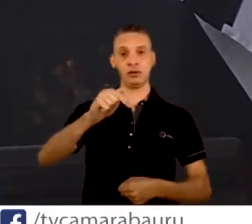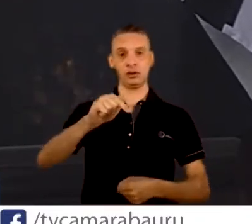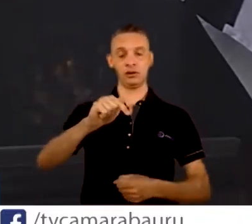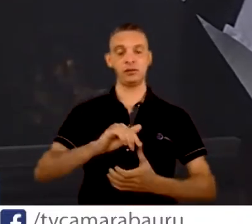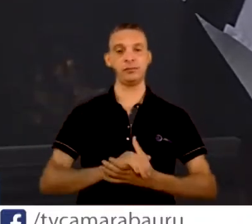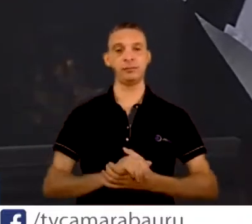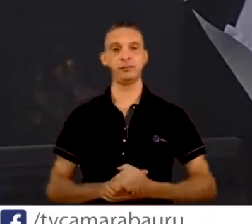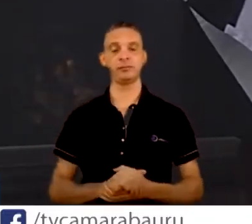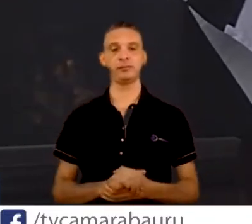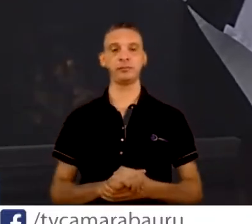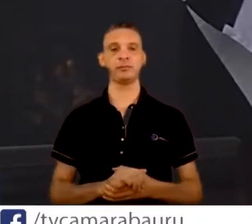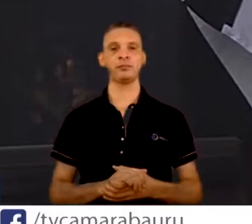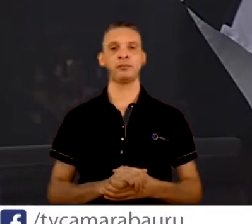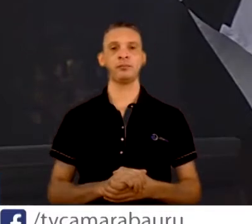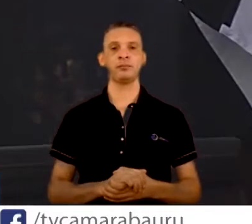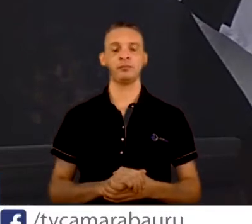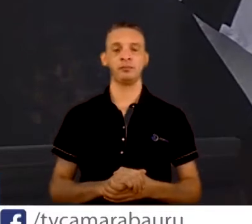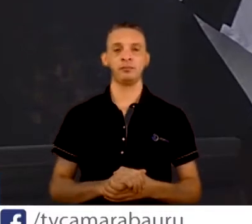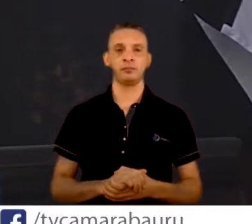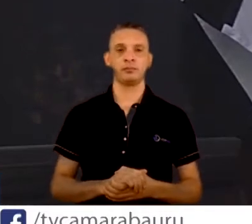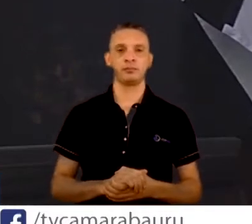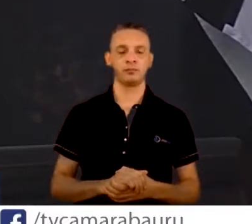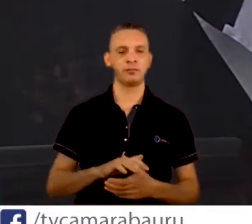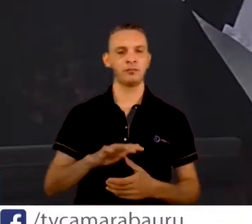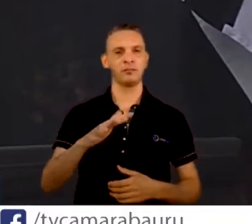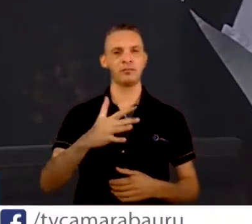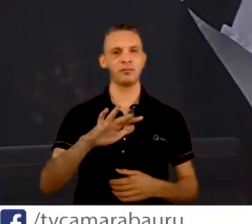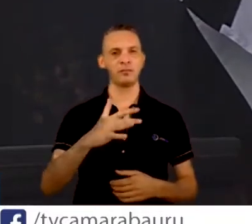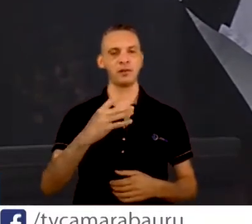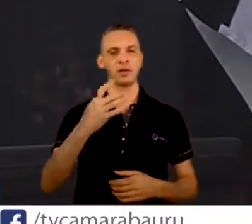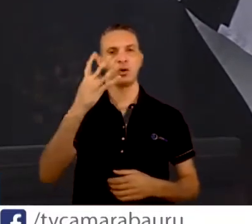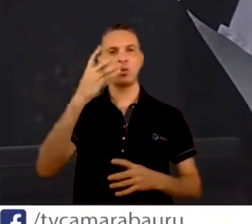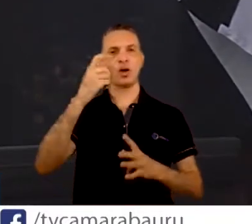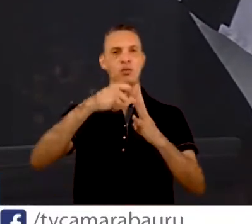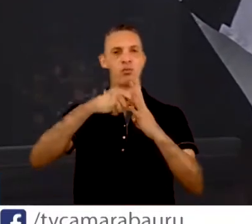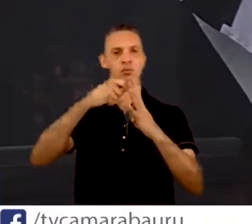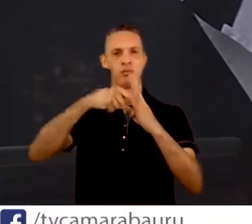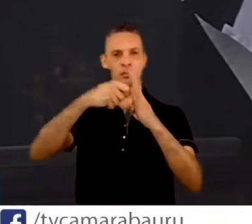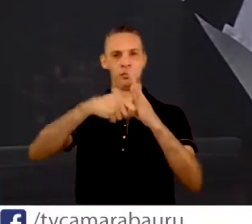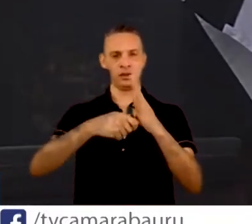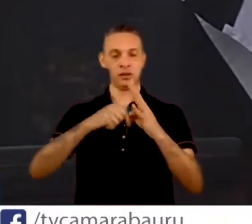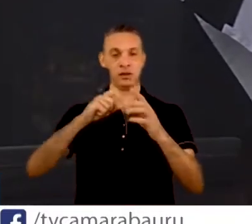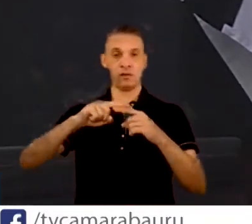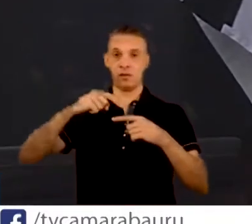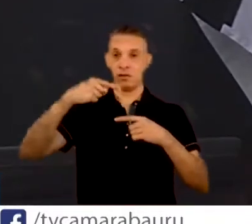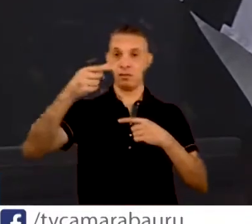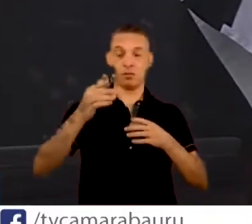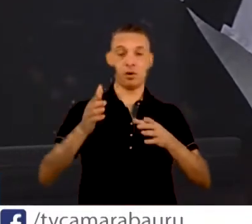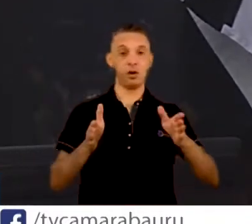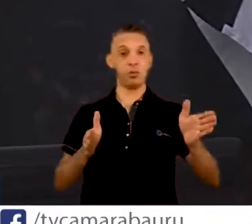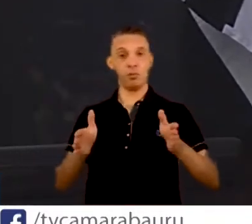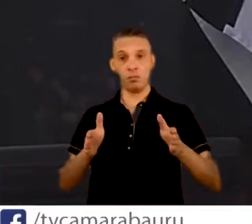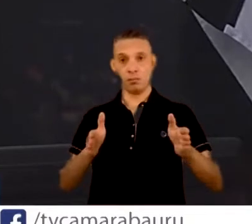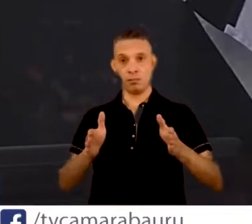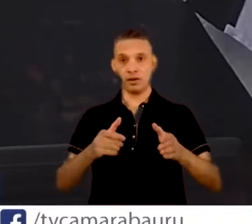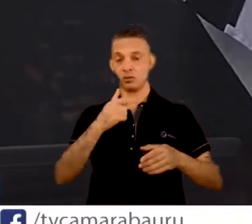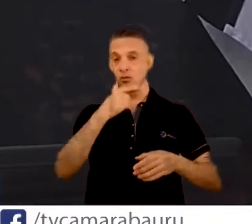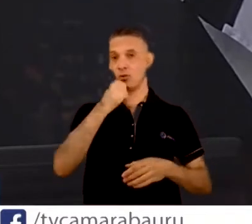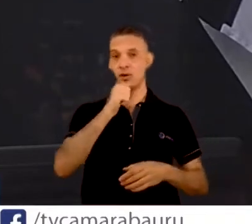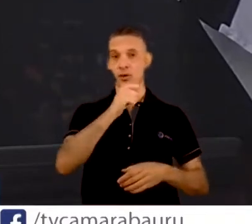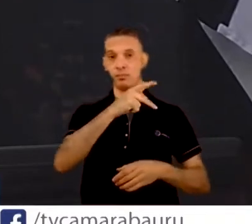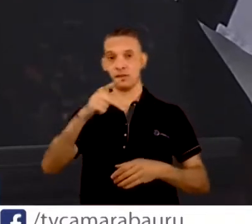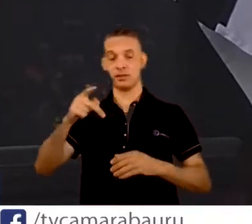são aproximadamente quatro meses após o prazo que o ex-presidente fala